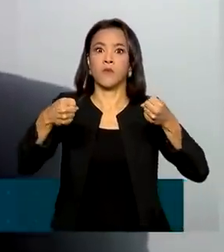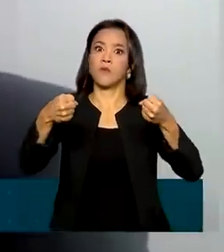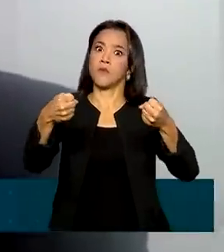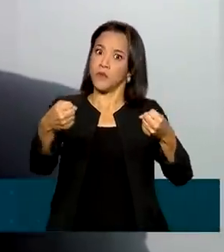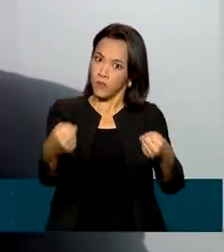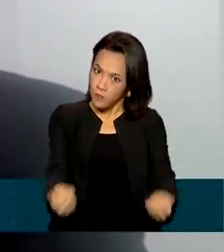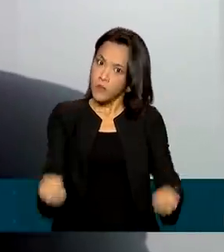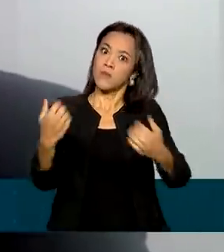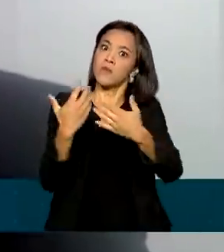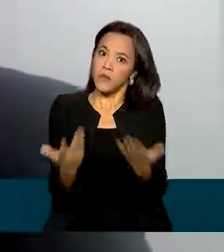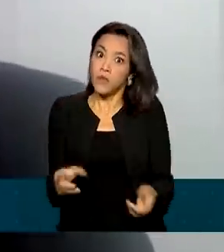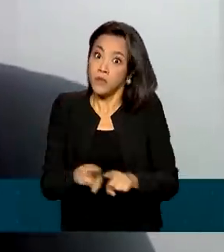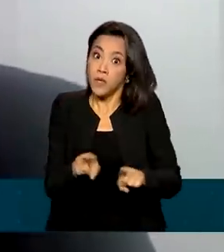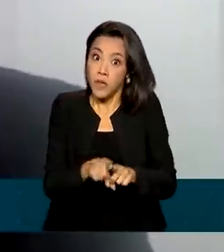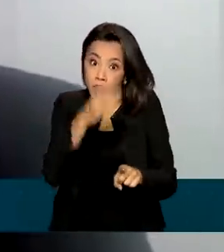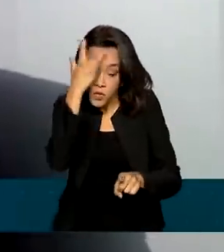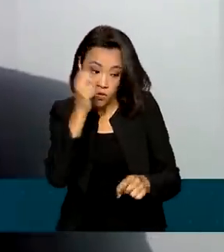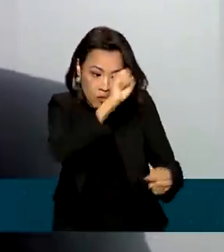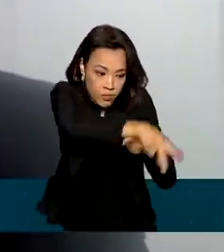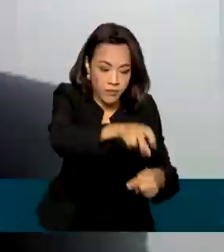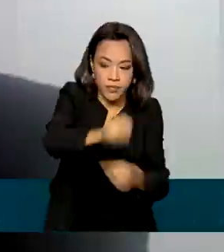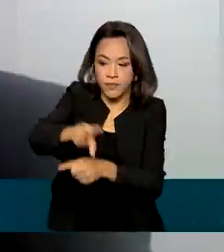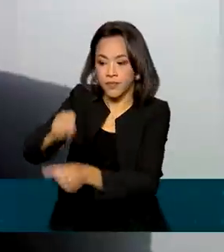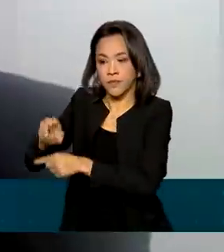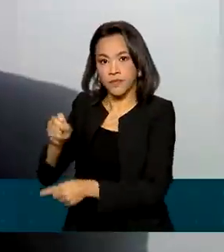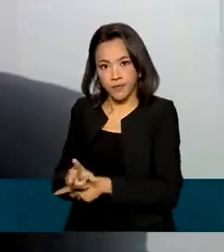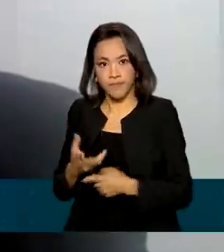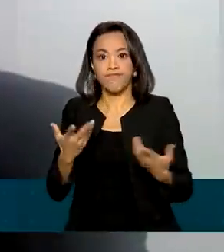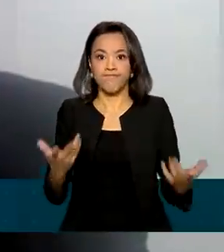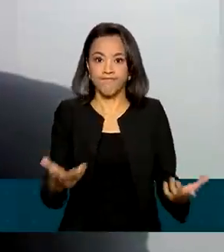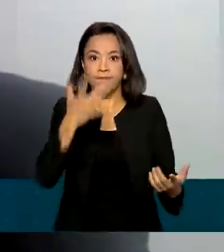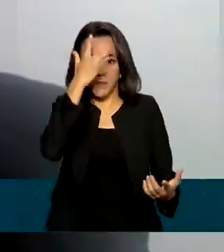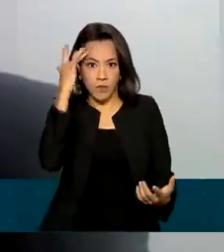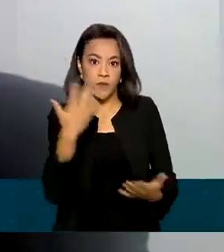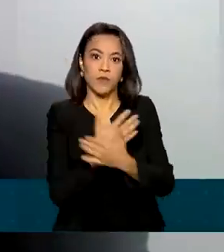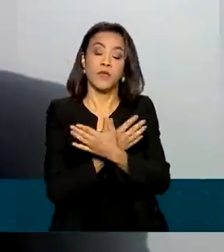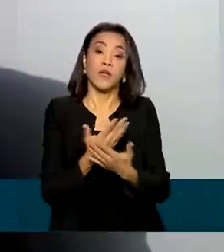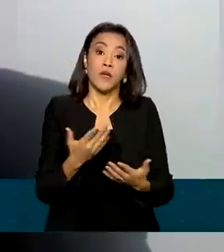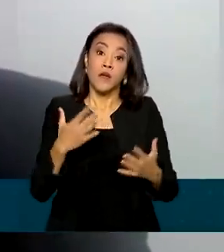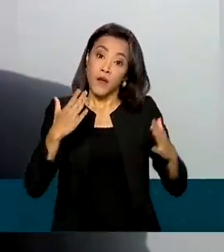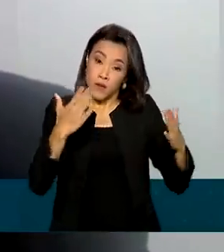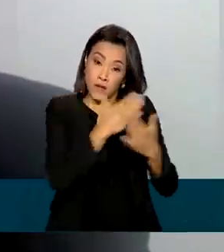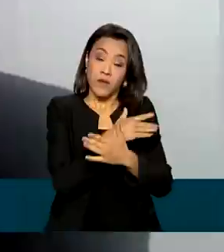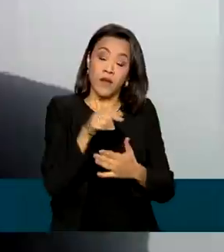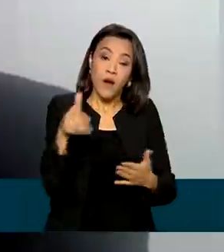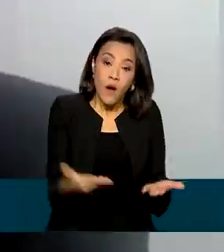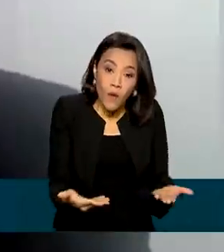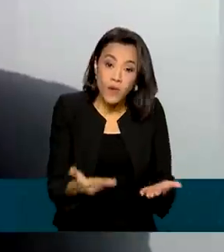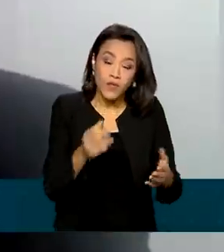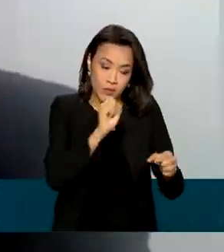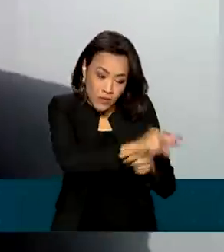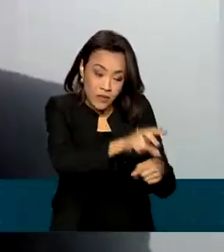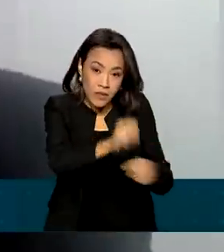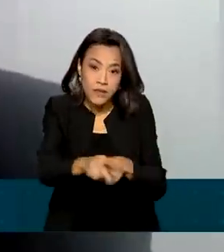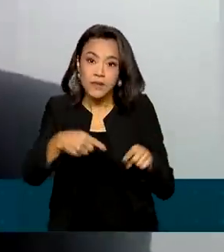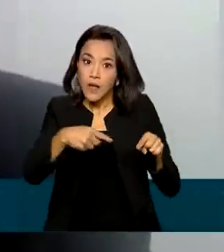que foram perdidos durante a pandemia. Na verdade, a gente já está em um patamar de emprego melhor do que estávamos